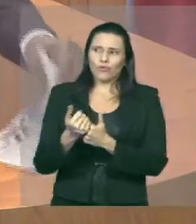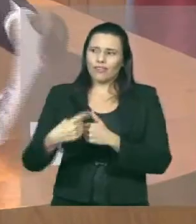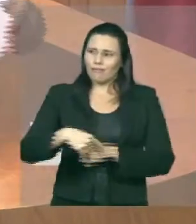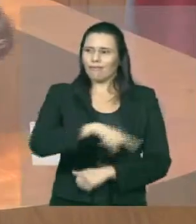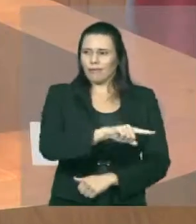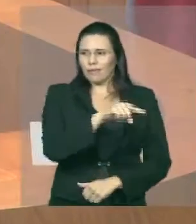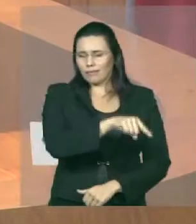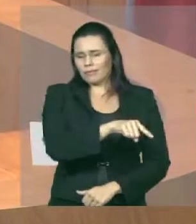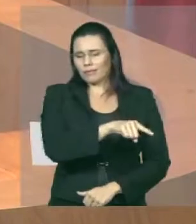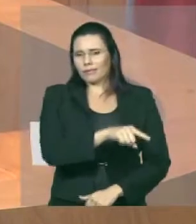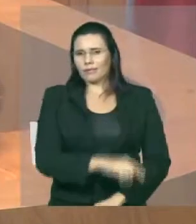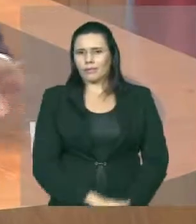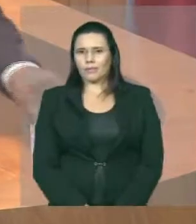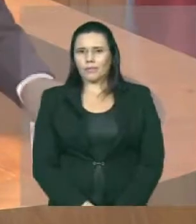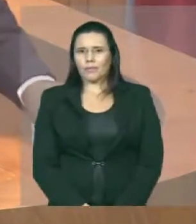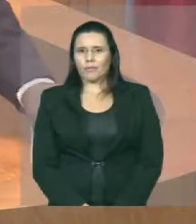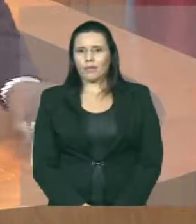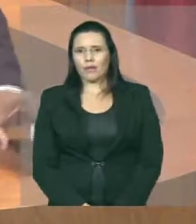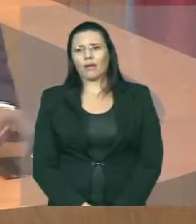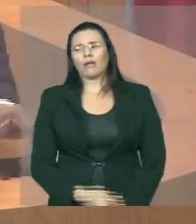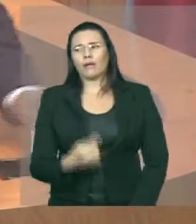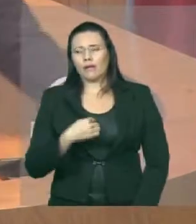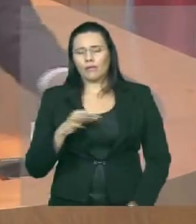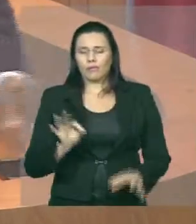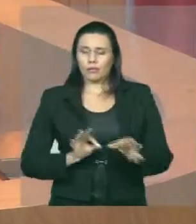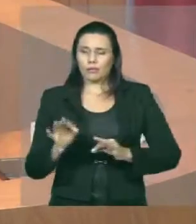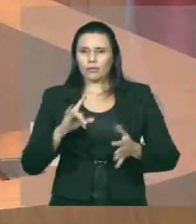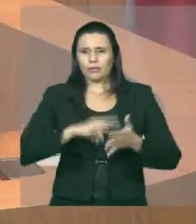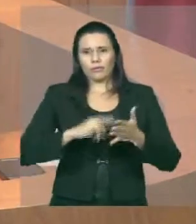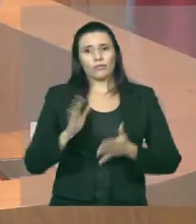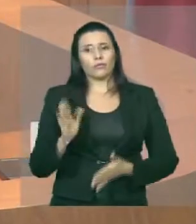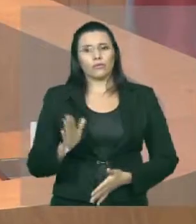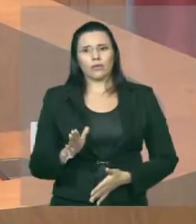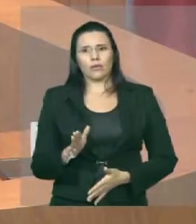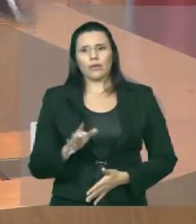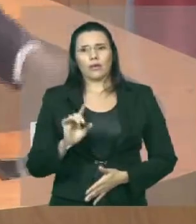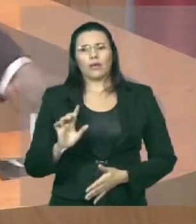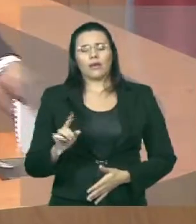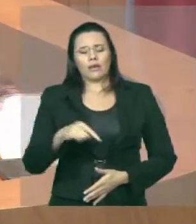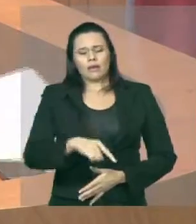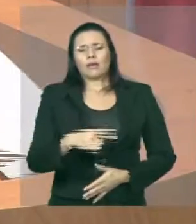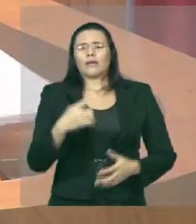nós estamos tomando algumas providências, dentre elas,